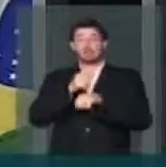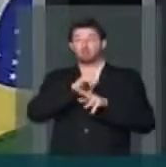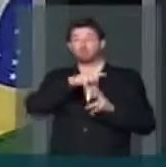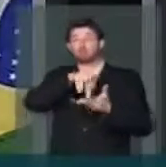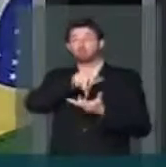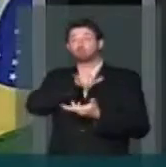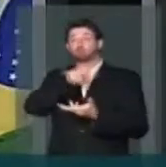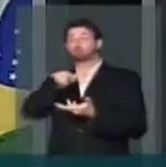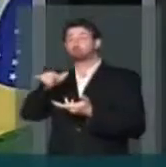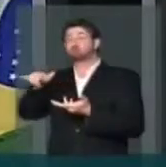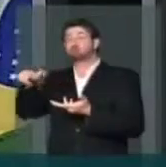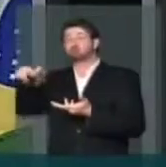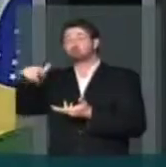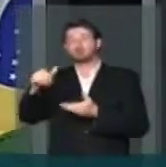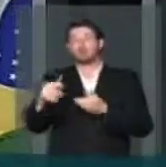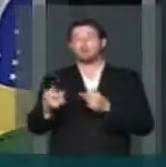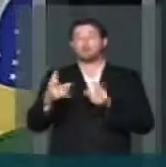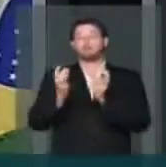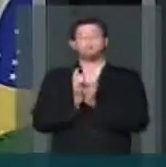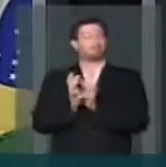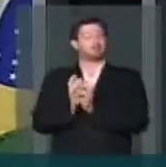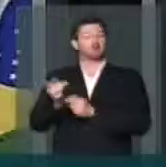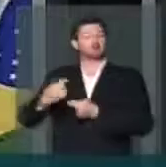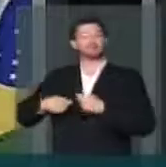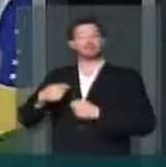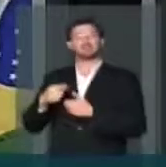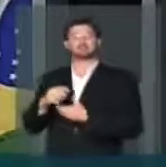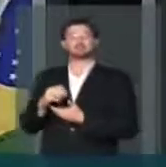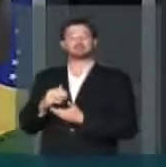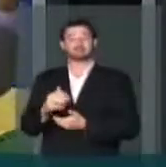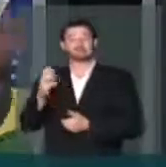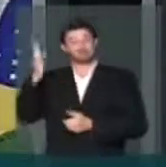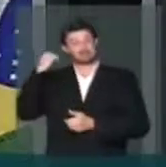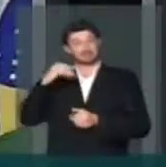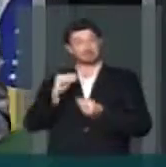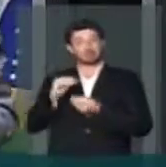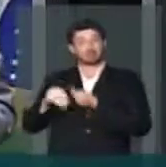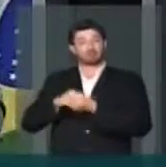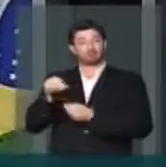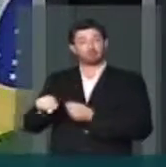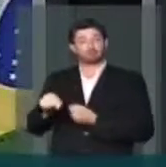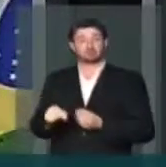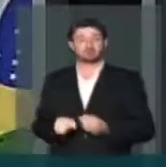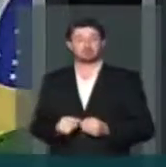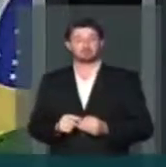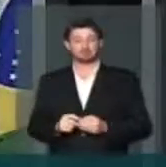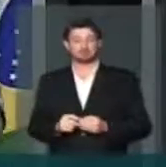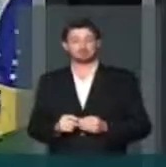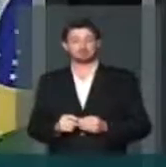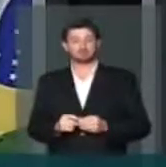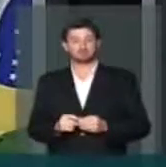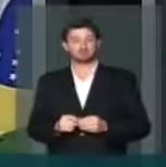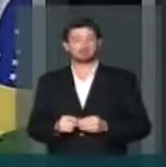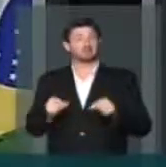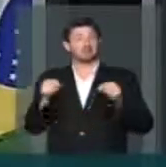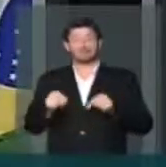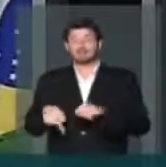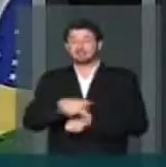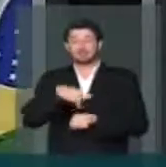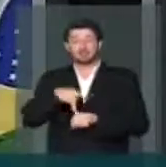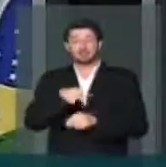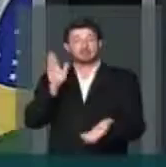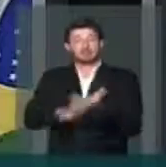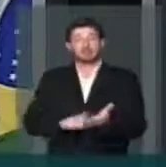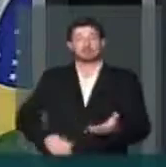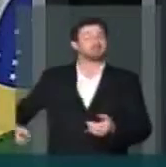pacote de negócios juntos. Com esses negócios, sabemos o que é que tem por trás disso tudo. Esse é o país que está